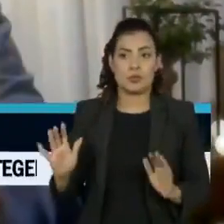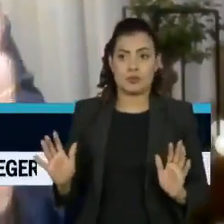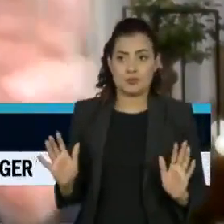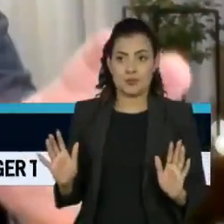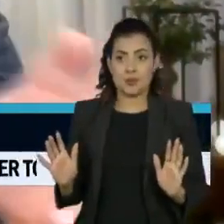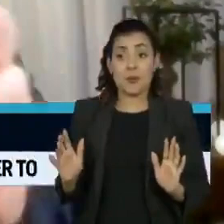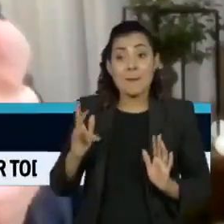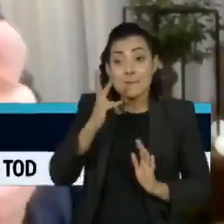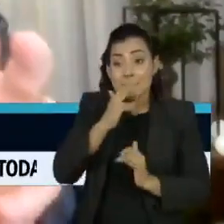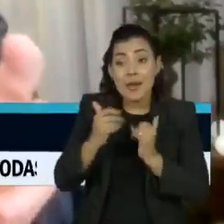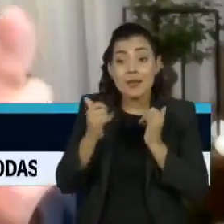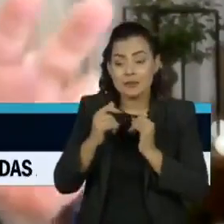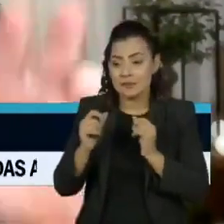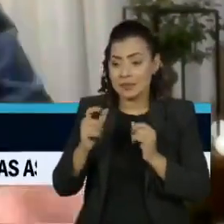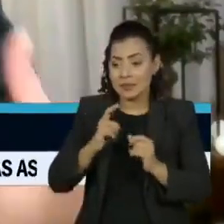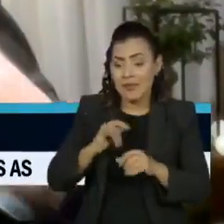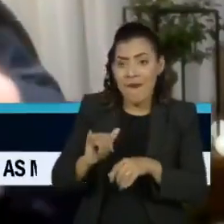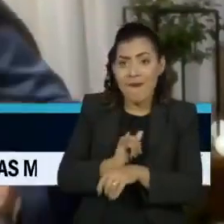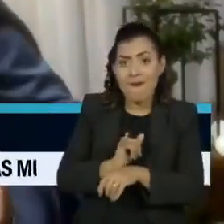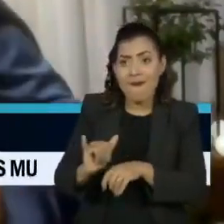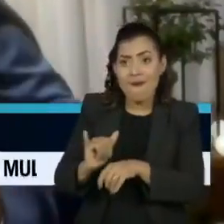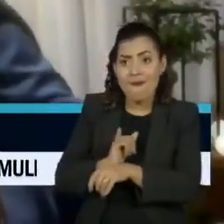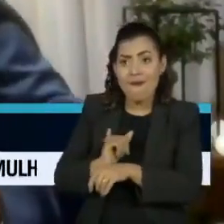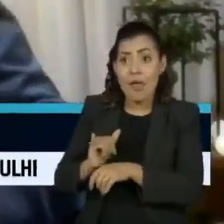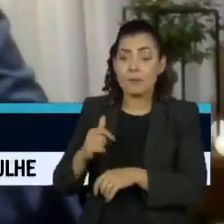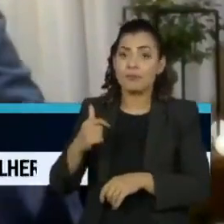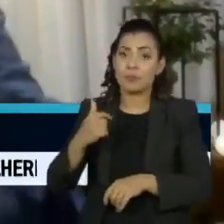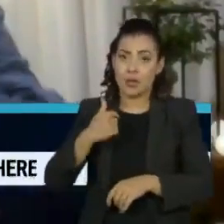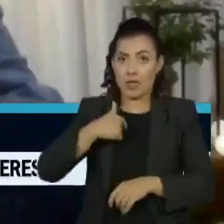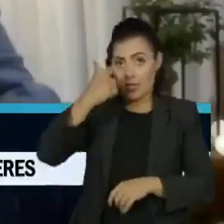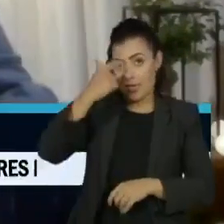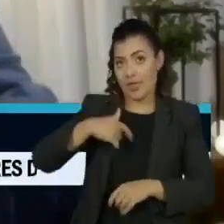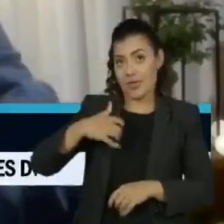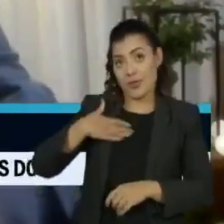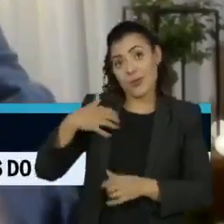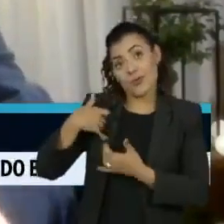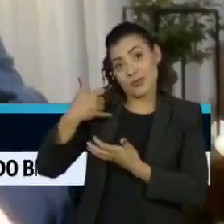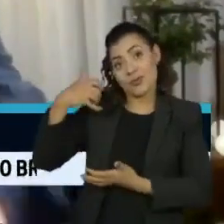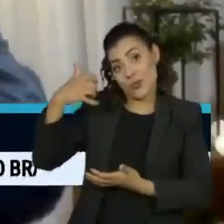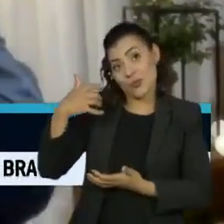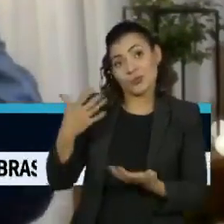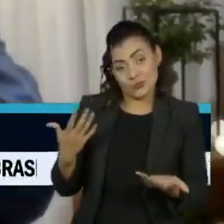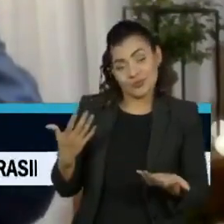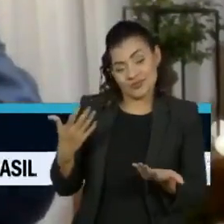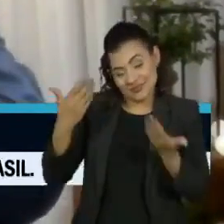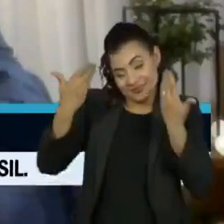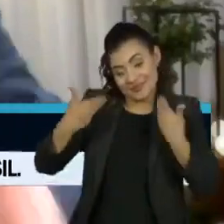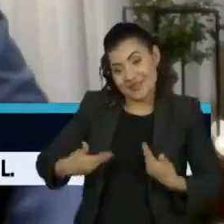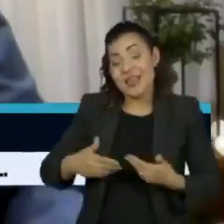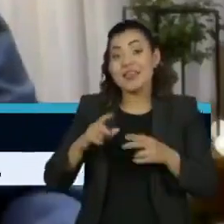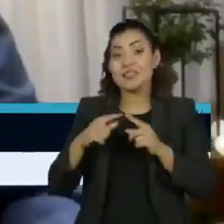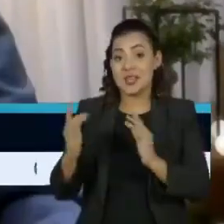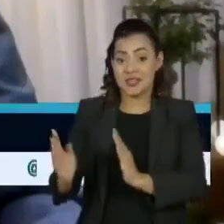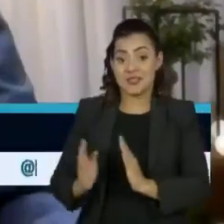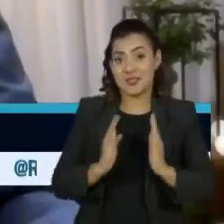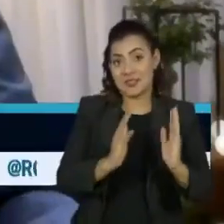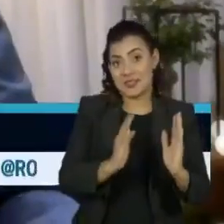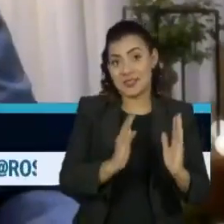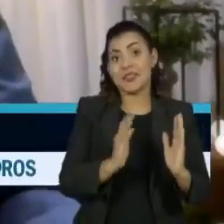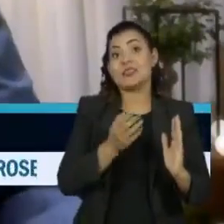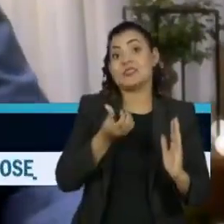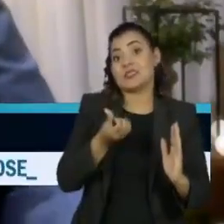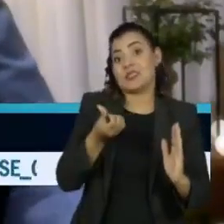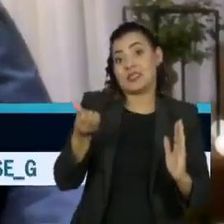nós conhecemos poucos caminhos ainda. Eu, como um idoso que estaria, aquilo que é apresentado na 5ª fase, época que eu de